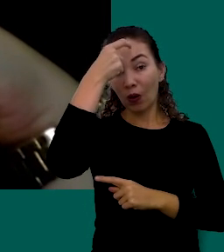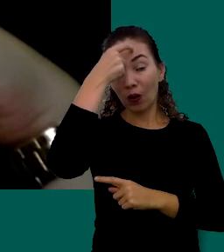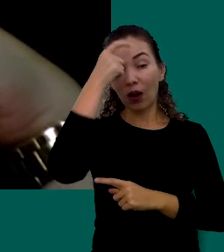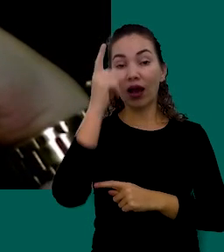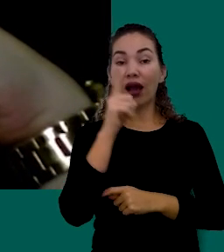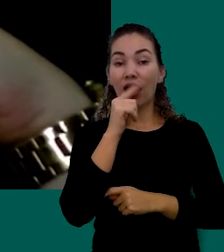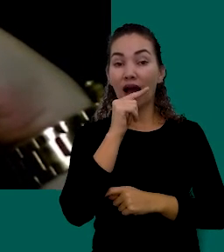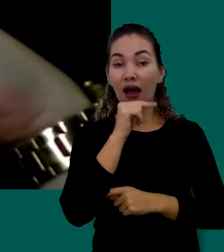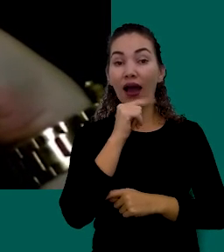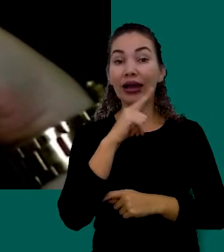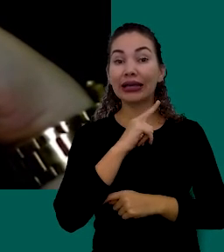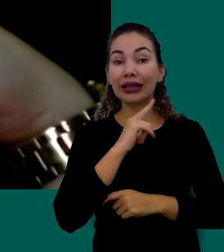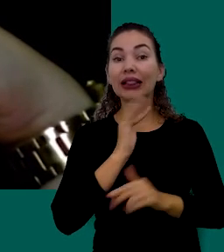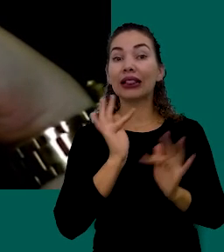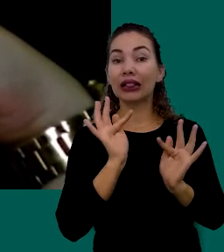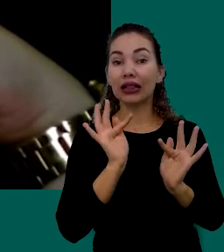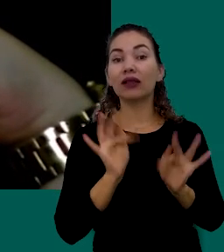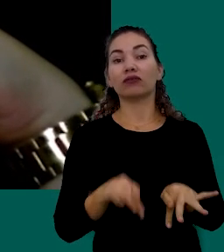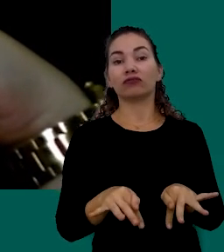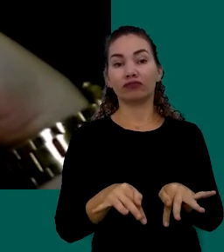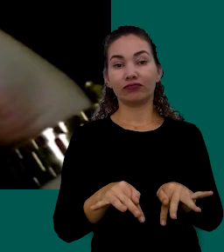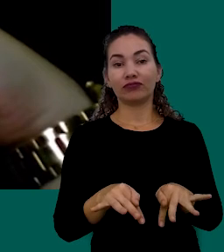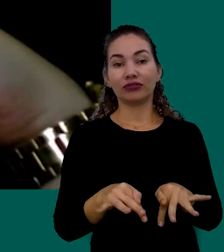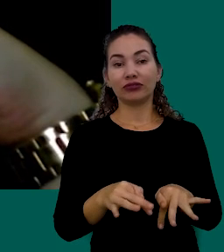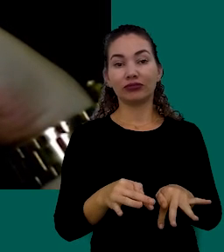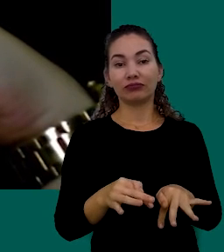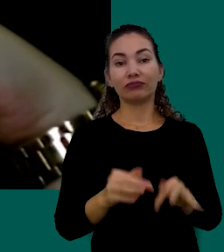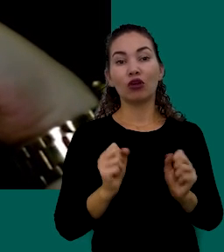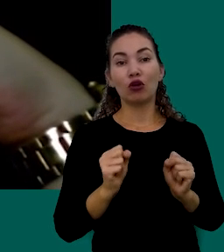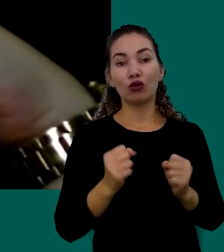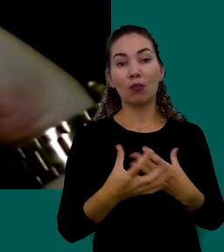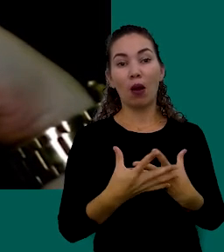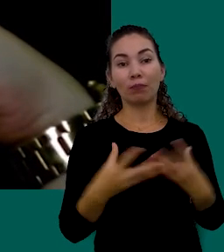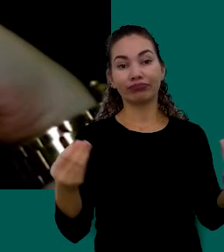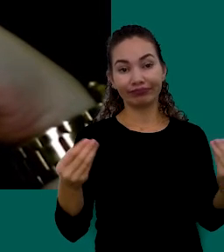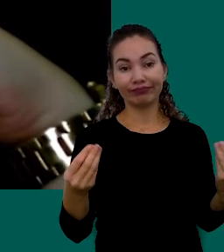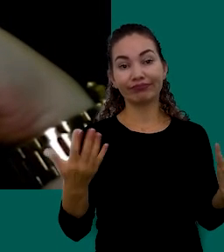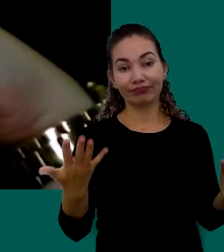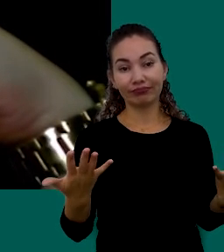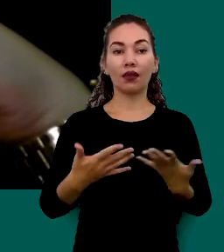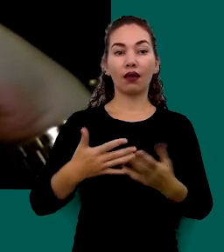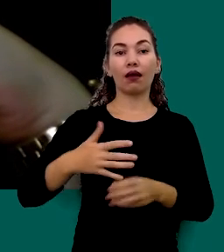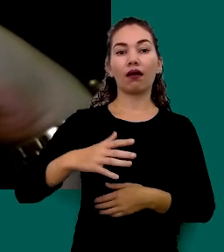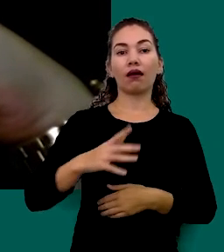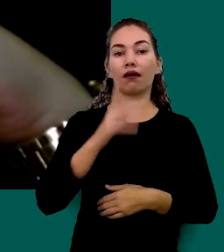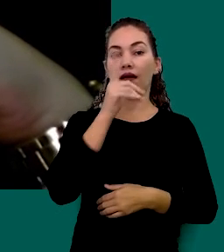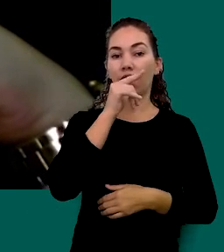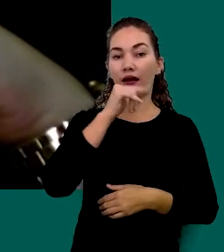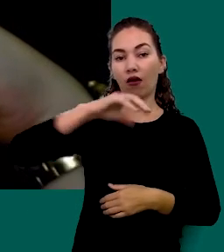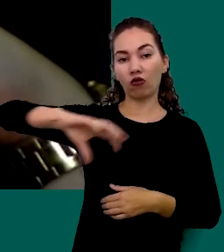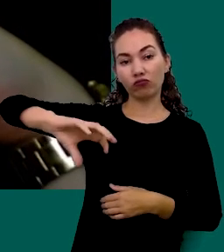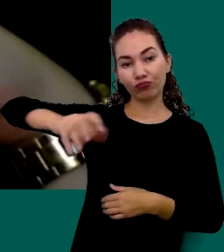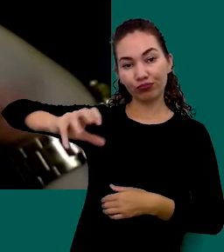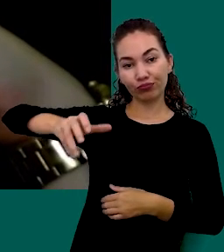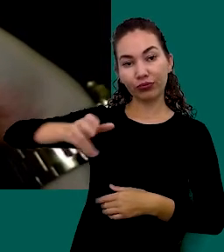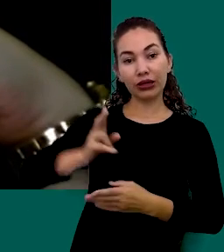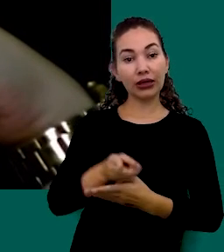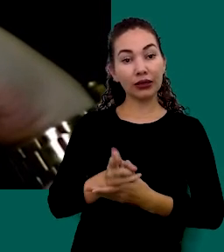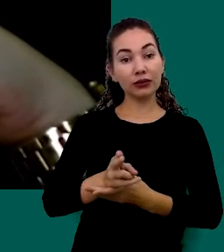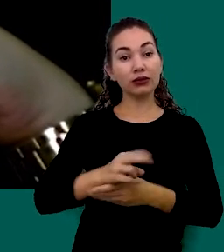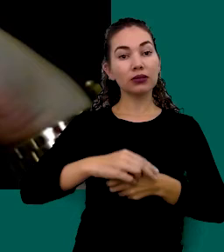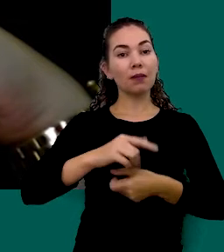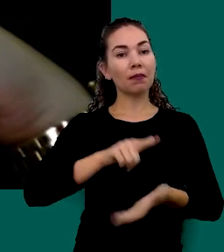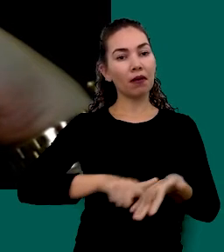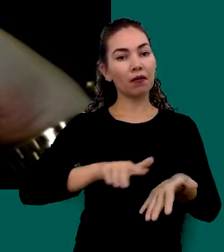Um Recurso Finito E Escasso Então Feche As Torneiras Sempre Que Você For